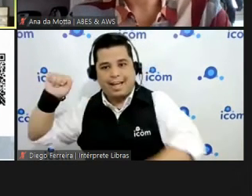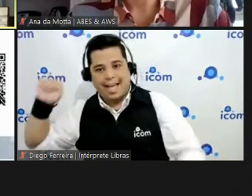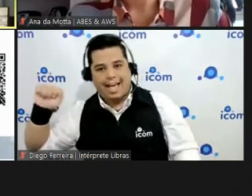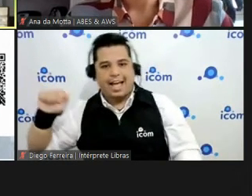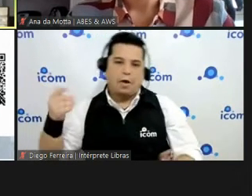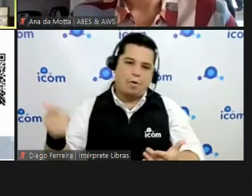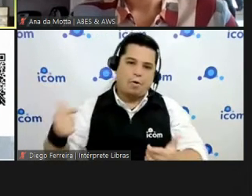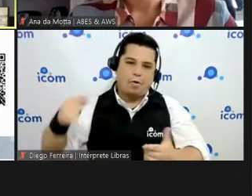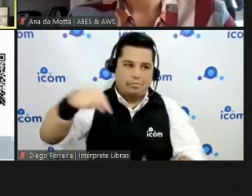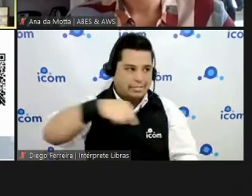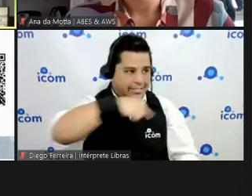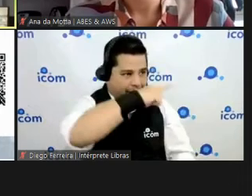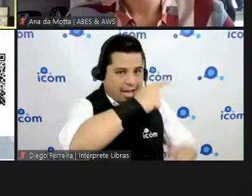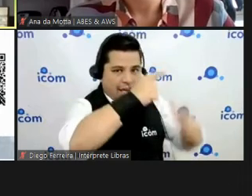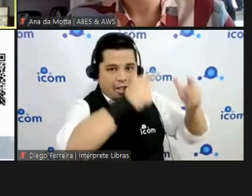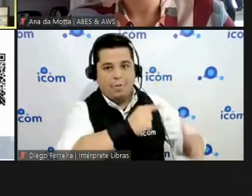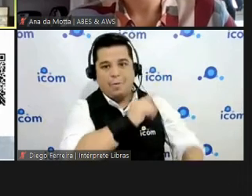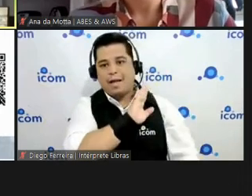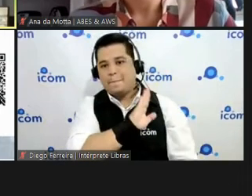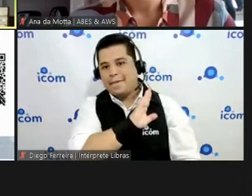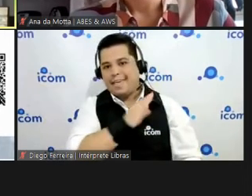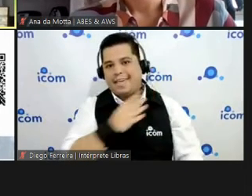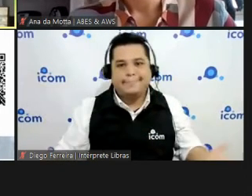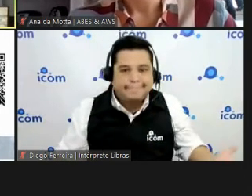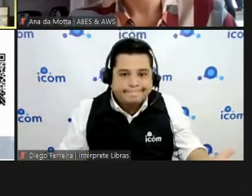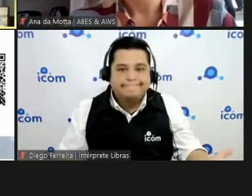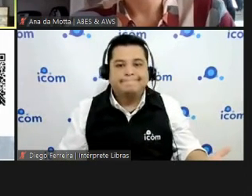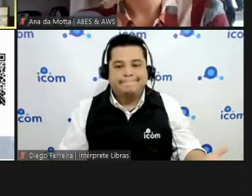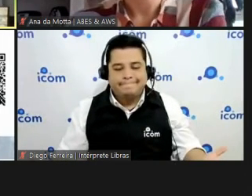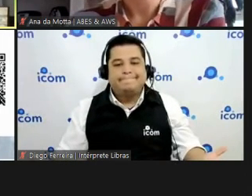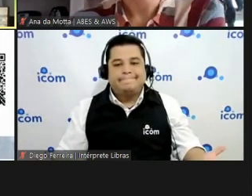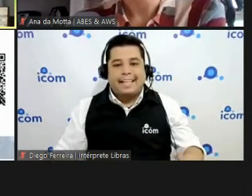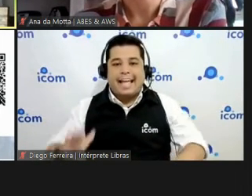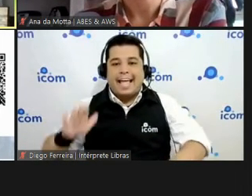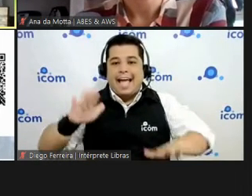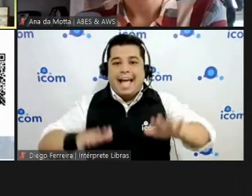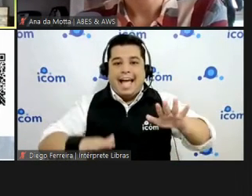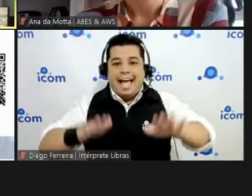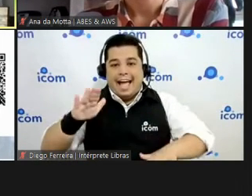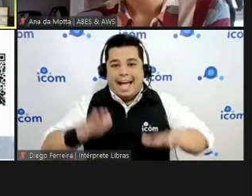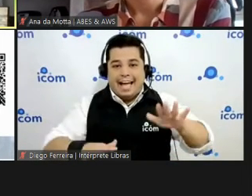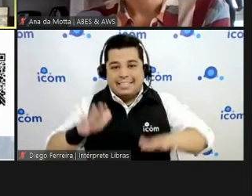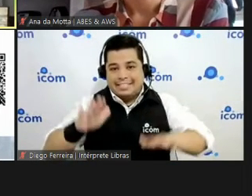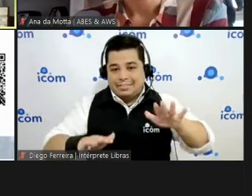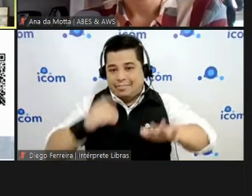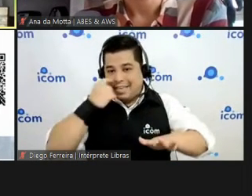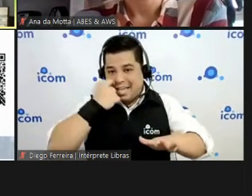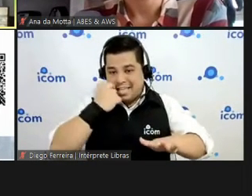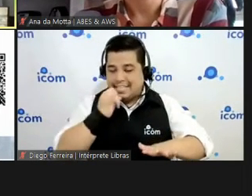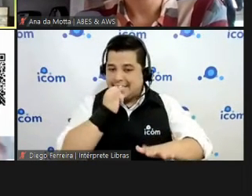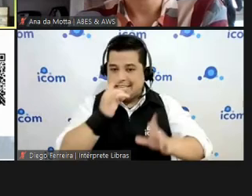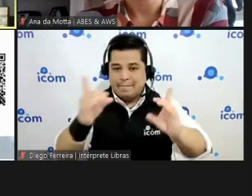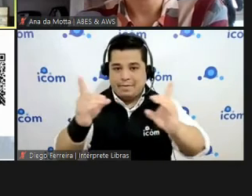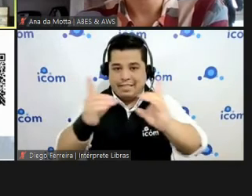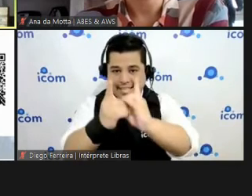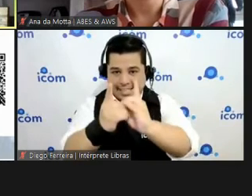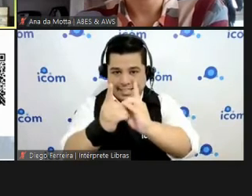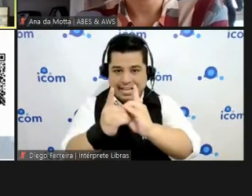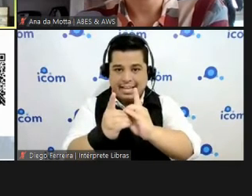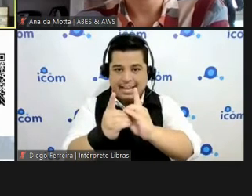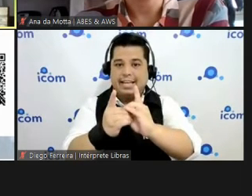importa inclusive você pagou você pagou inclusive direto lá você não recolhe um Duda para chegar lá e não ter que pagar